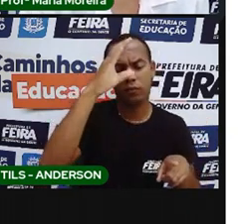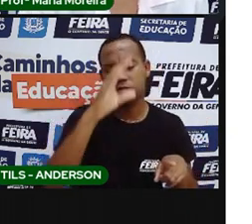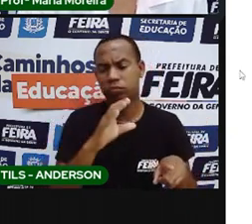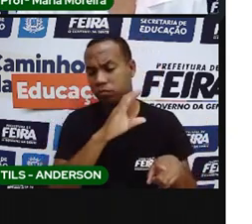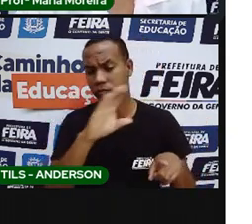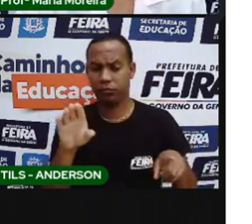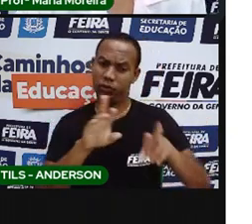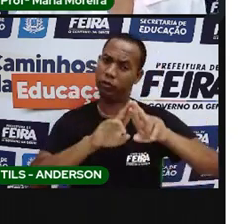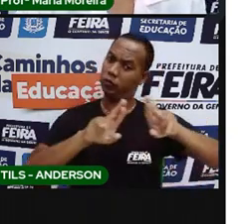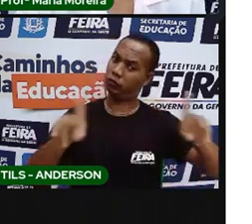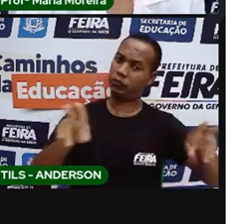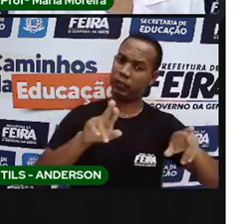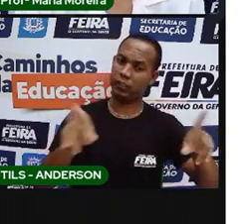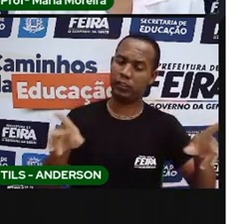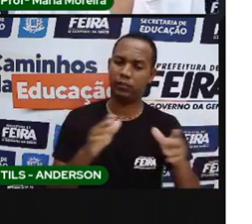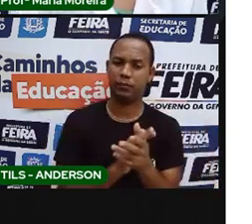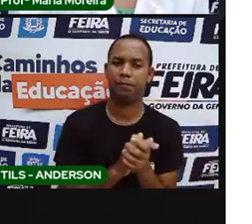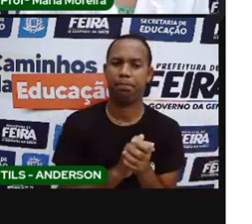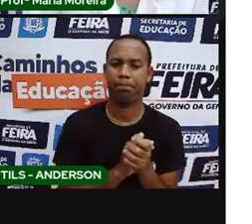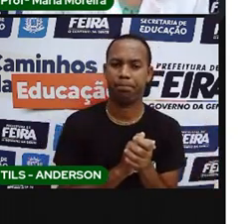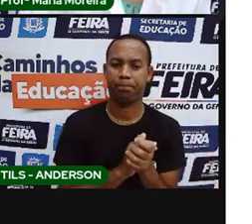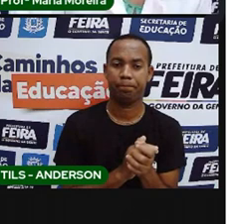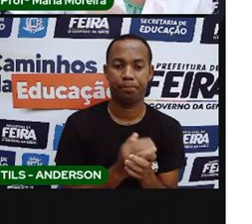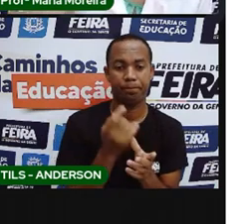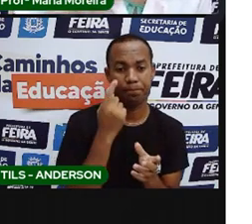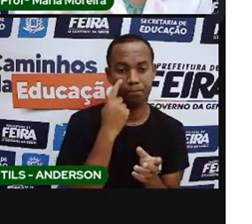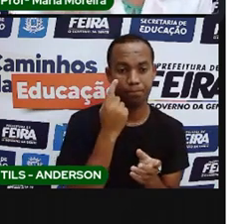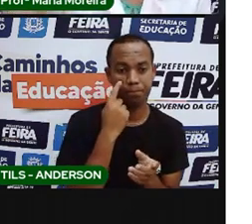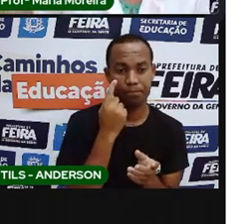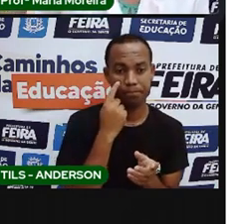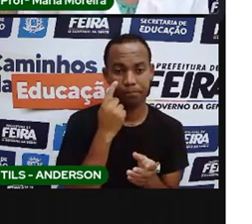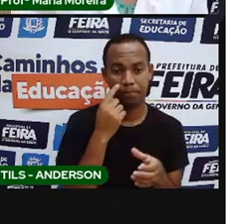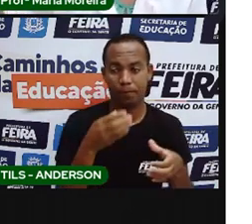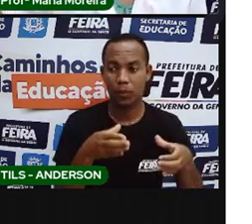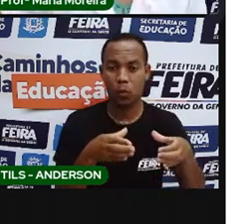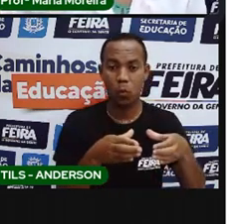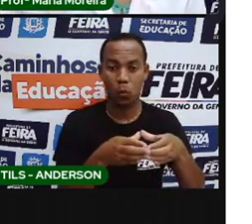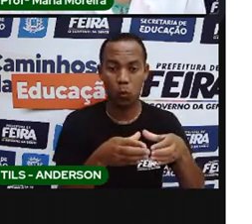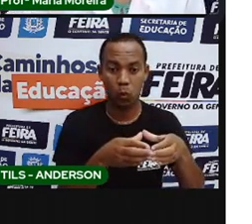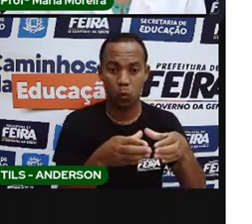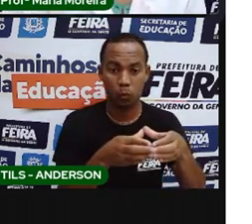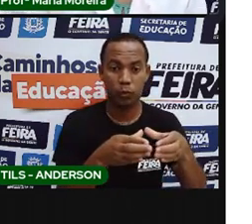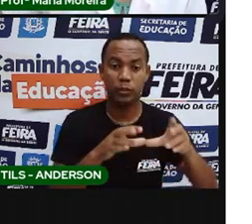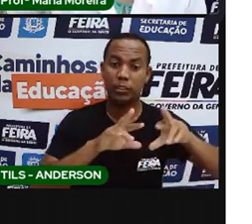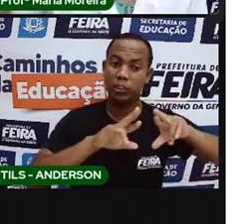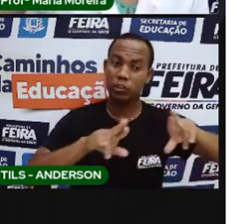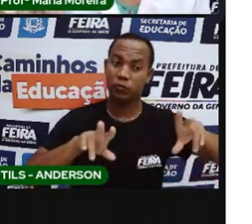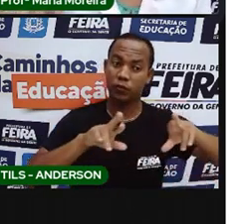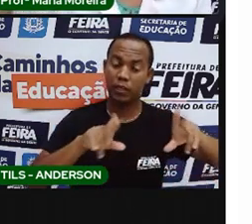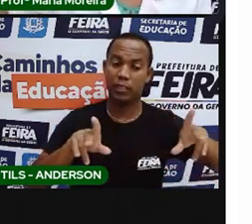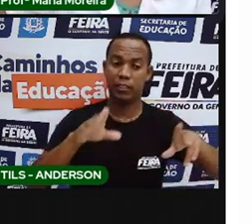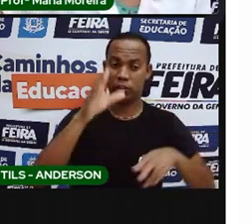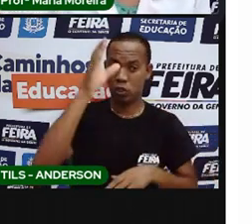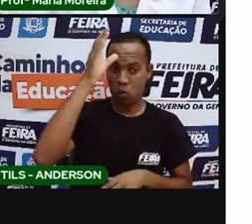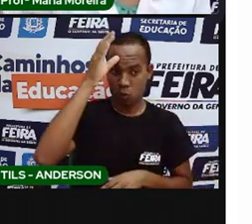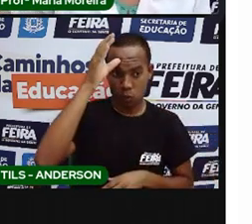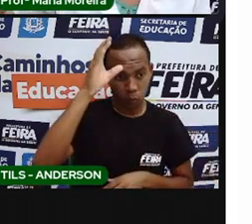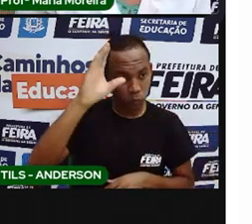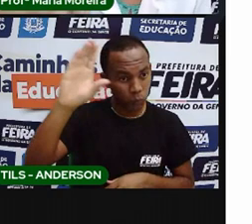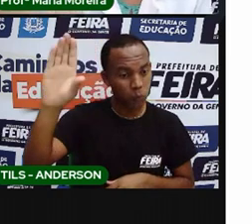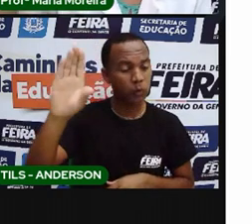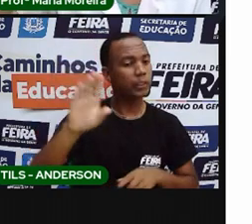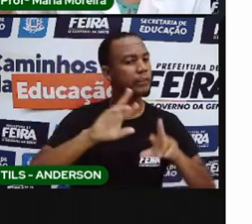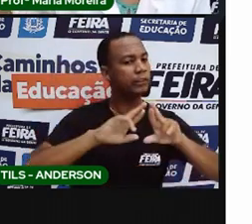falou com vocês, né? Agora, olha só, eram povos diferentes, culturas diferentes,